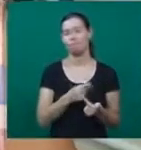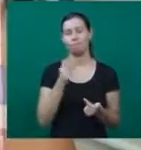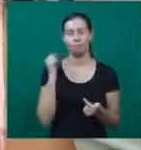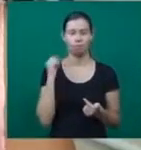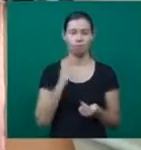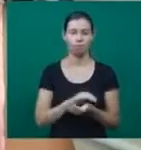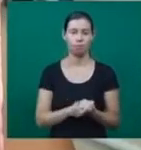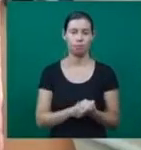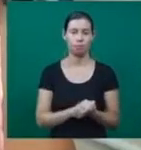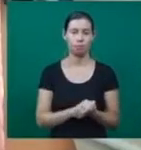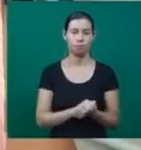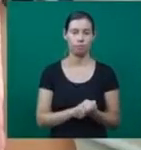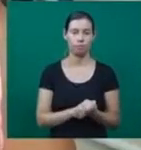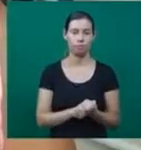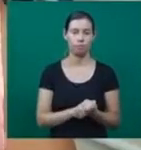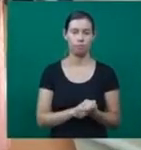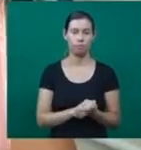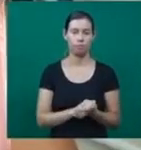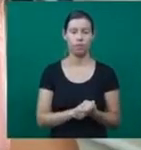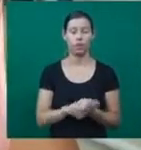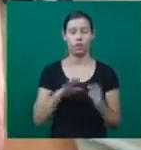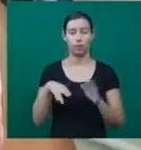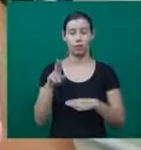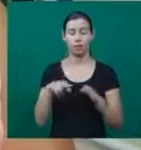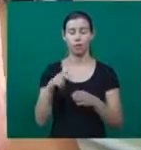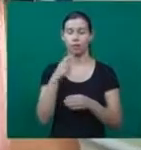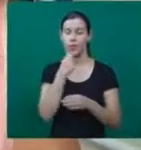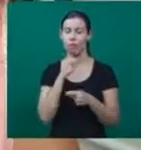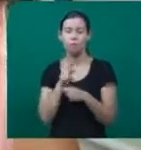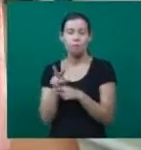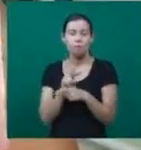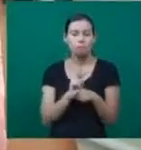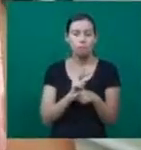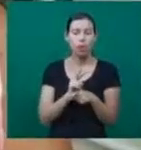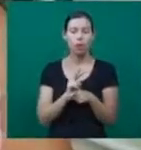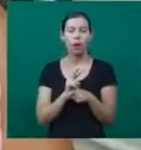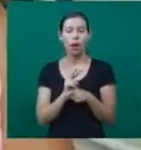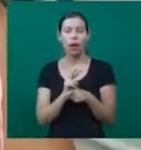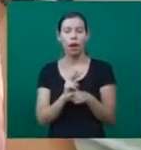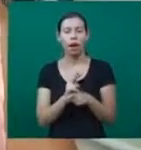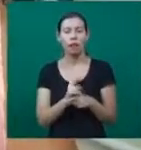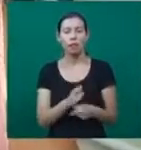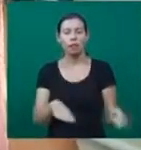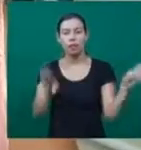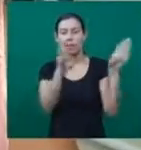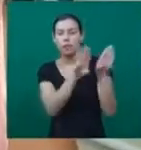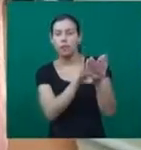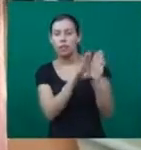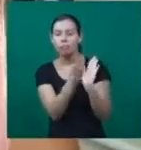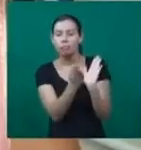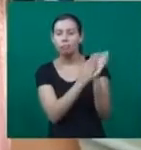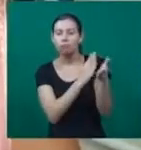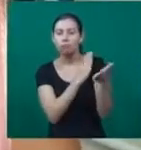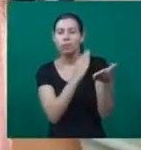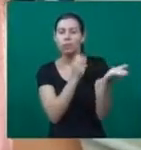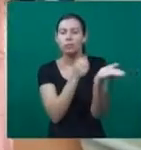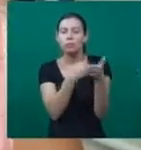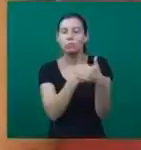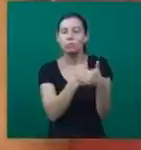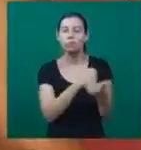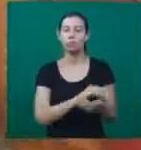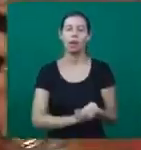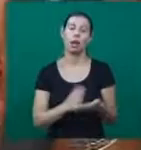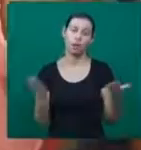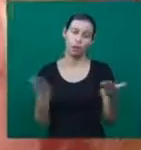a ponto igual te disse, de ver um fiscal não ter que correr, sabe? E trabalhar bem, assim, com documentação em ti e tudo.